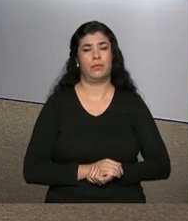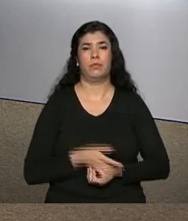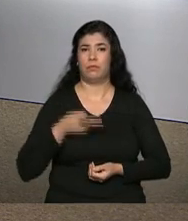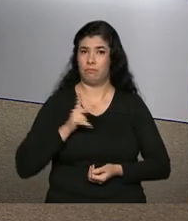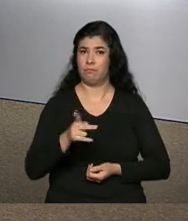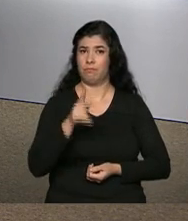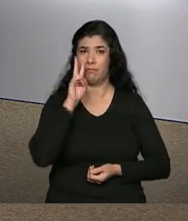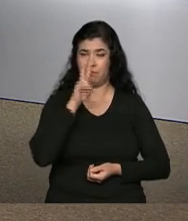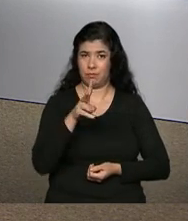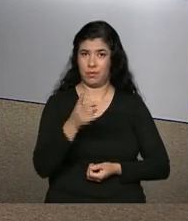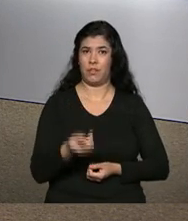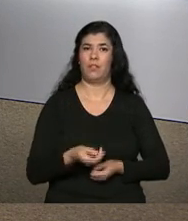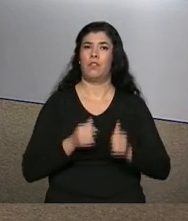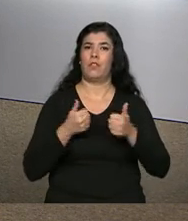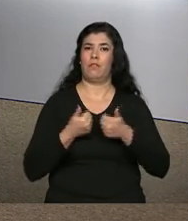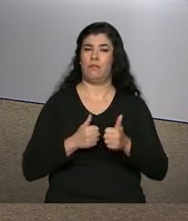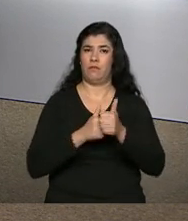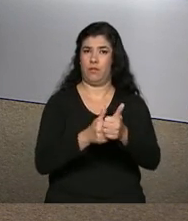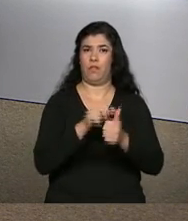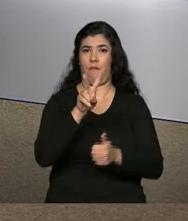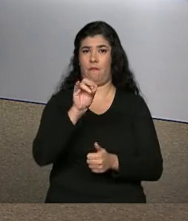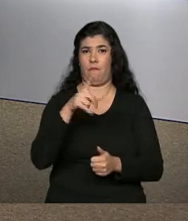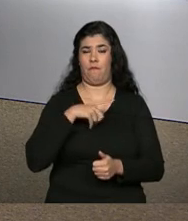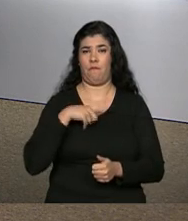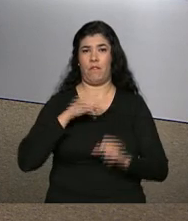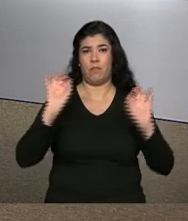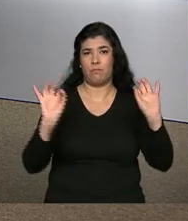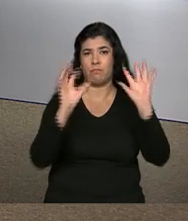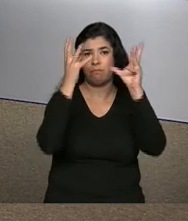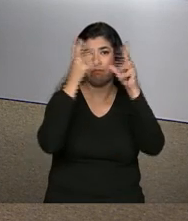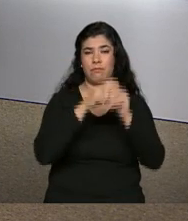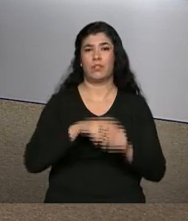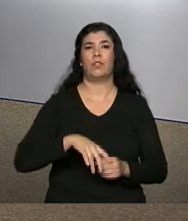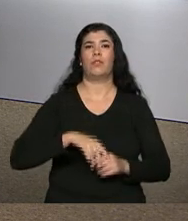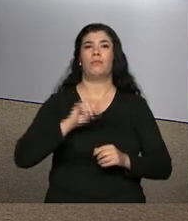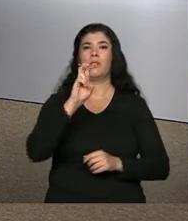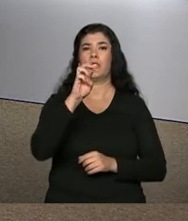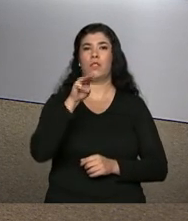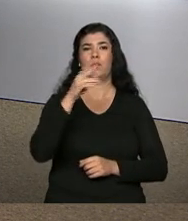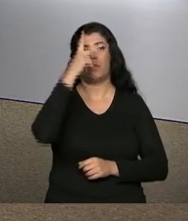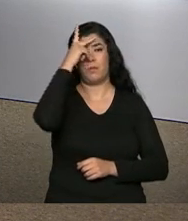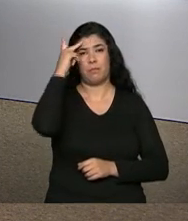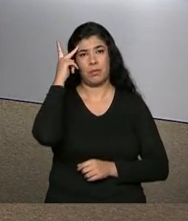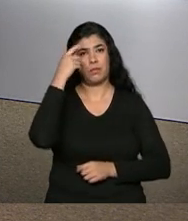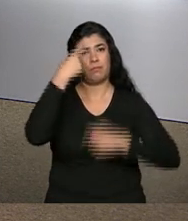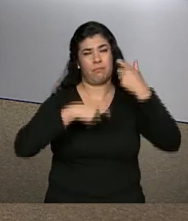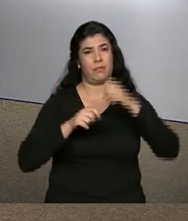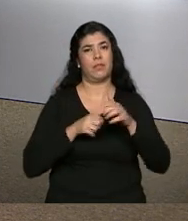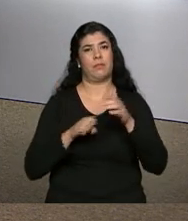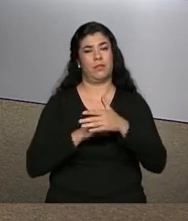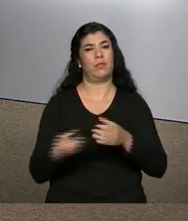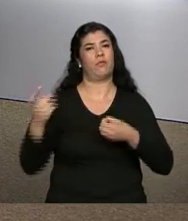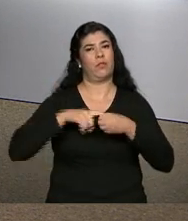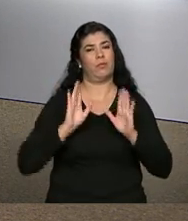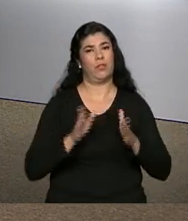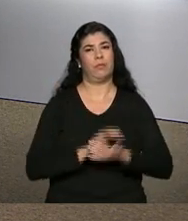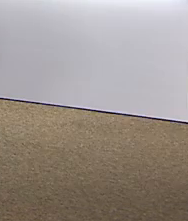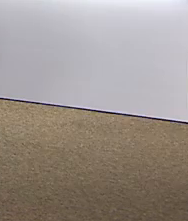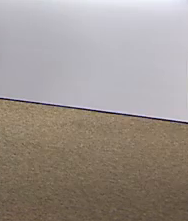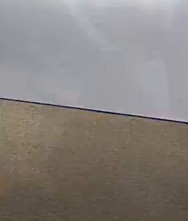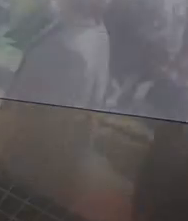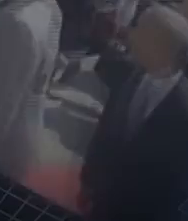seguir, você acompanha ao vivo a cerimônia que marca os 5 milhões de microempreendedores no país. A gente volta daqui a pouco.